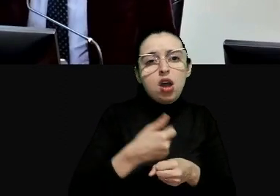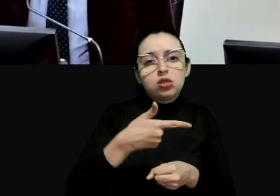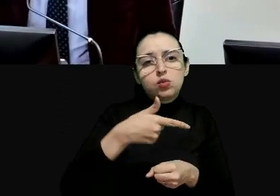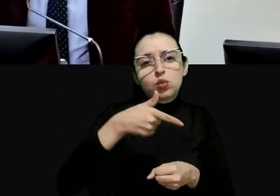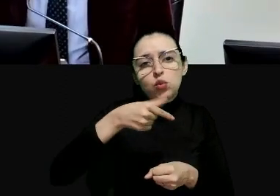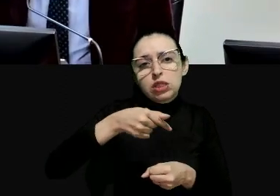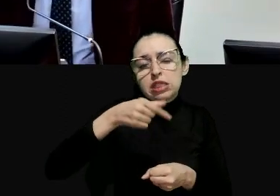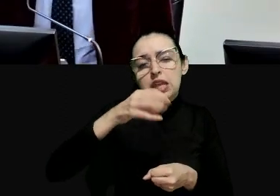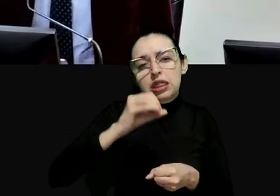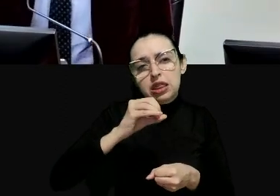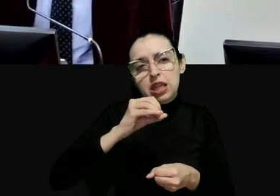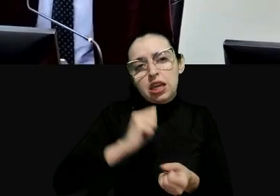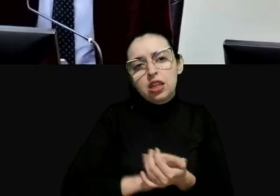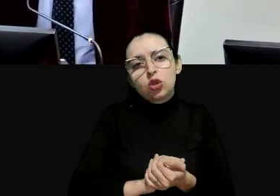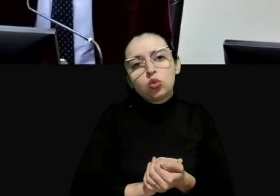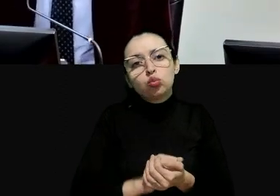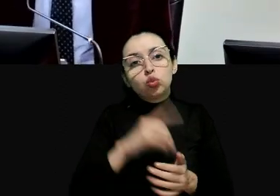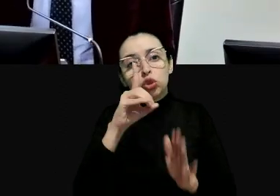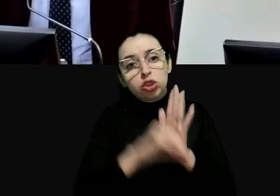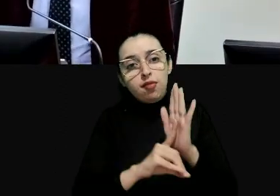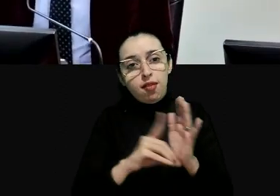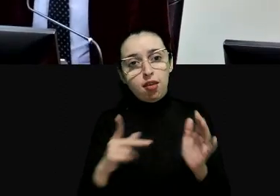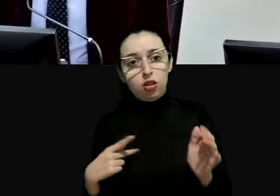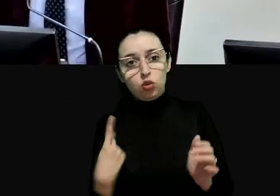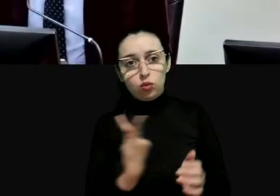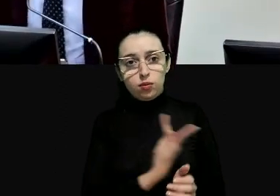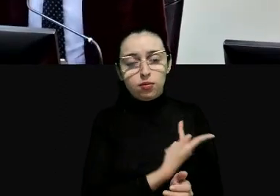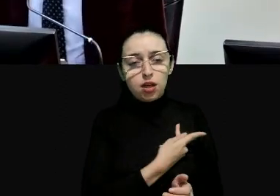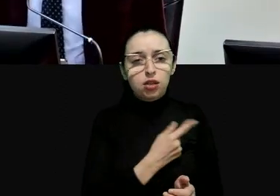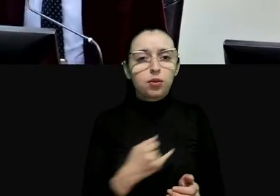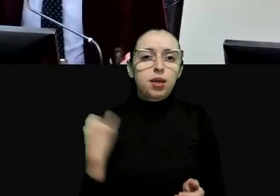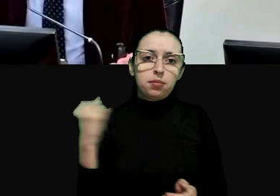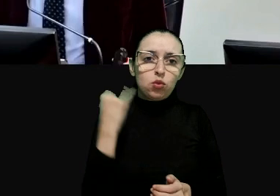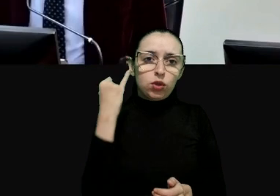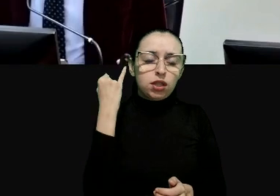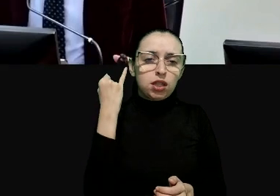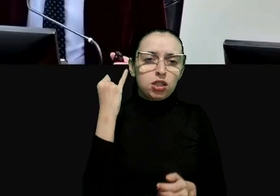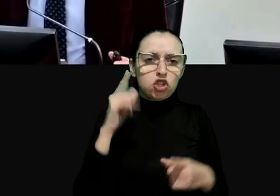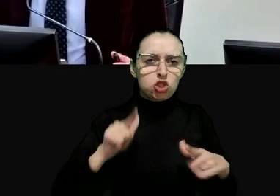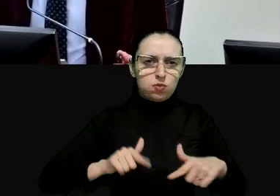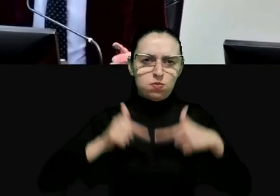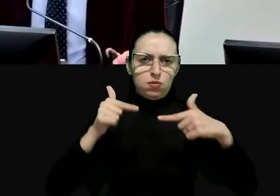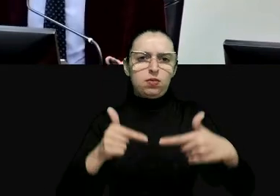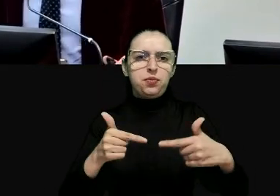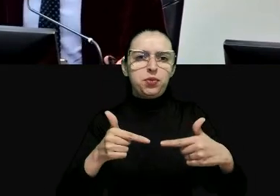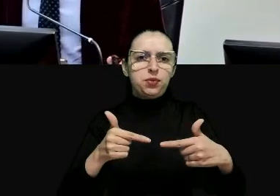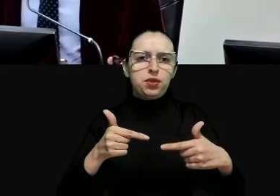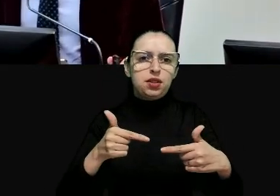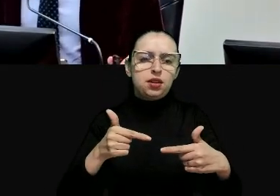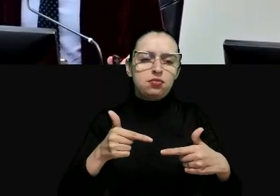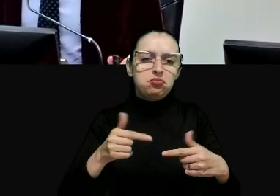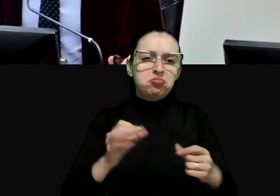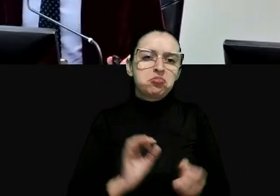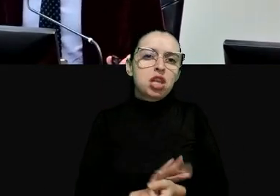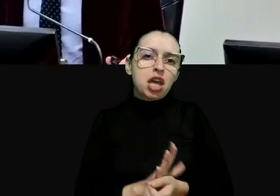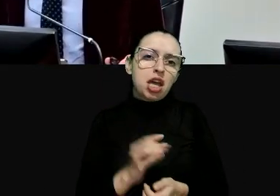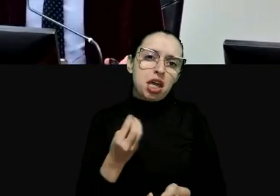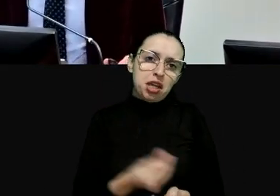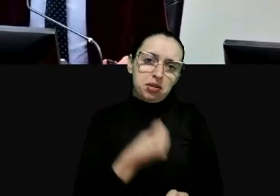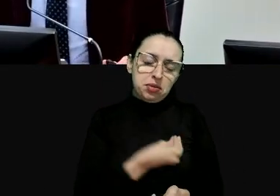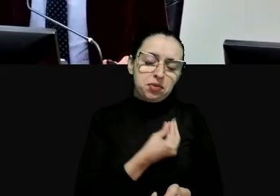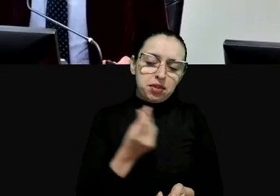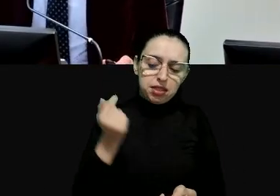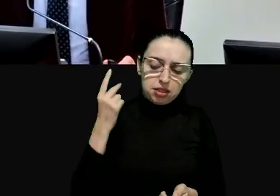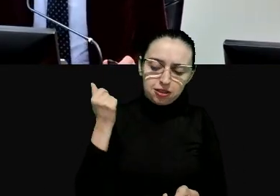os direitos humanos se fazem um instrumento importante para enfrentar essas situações